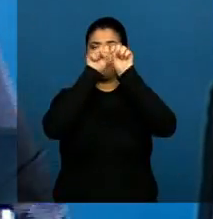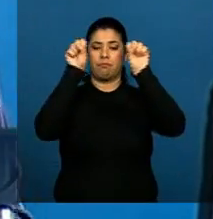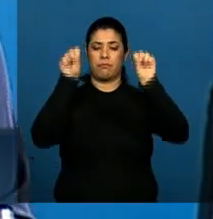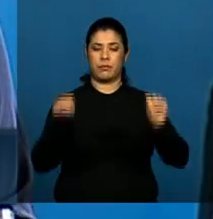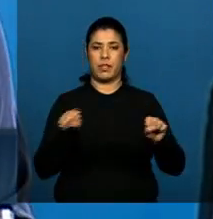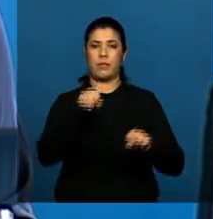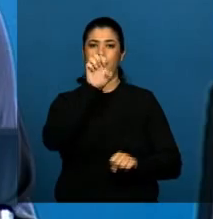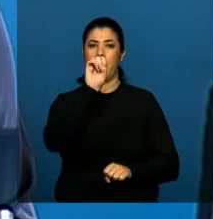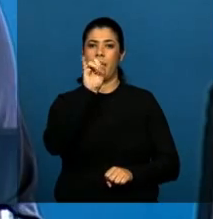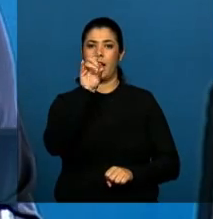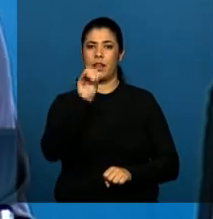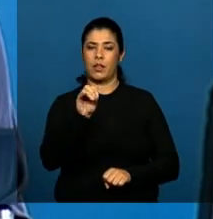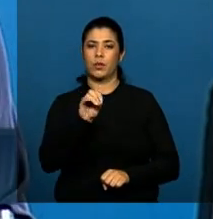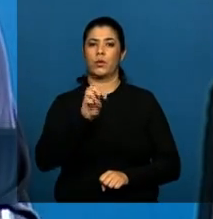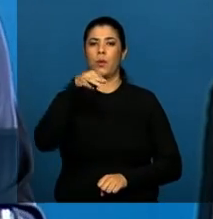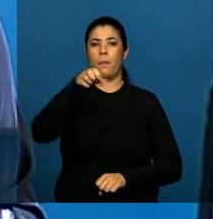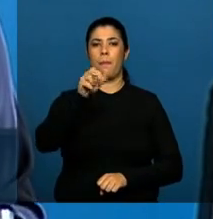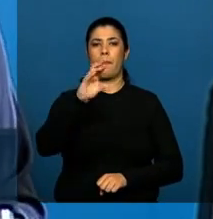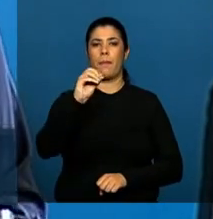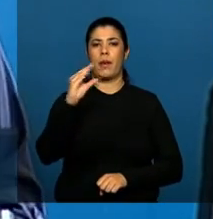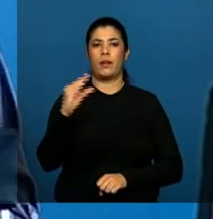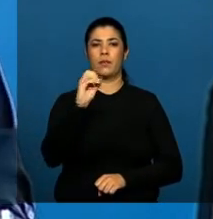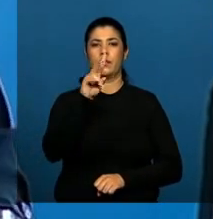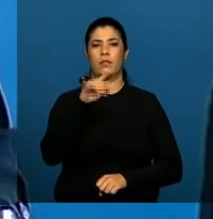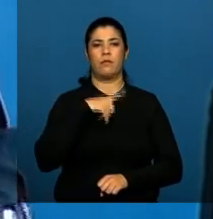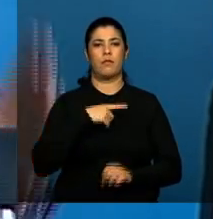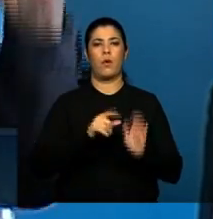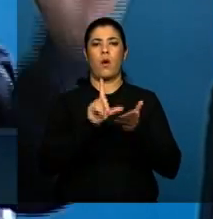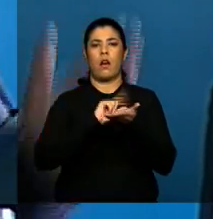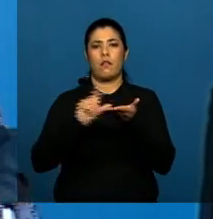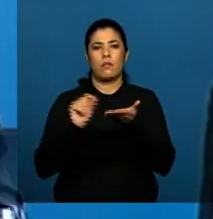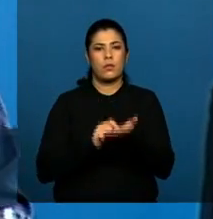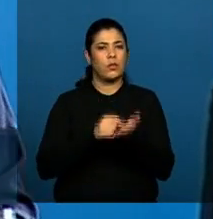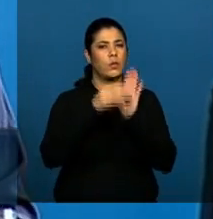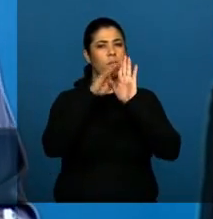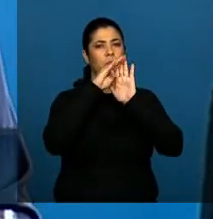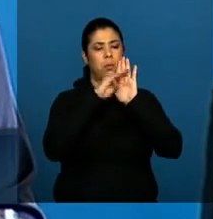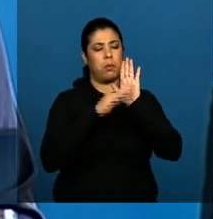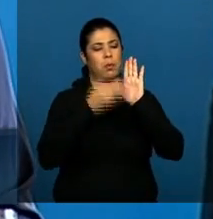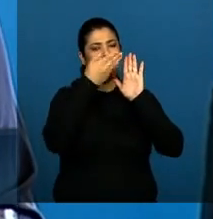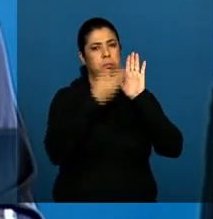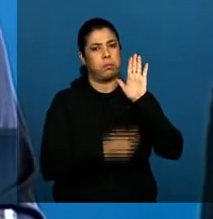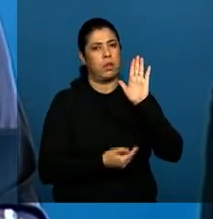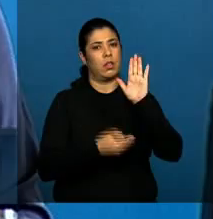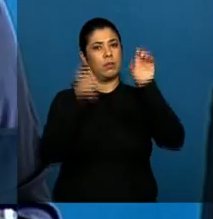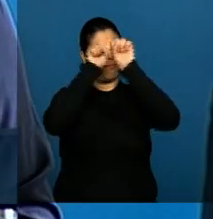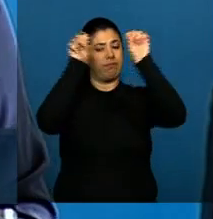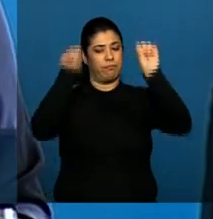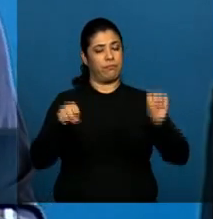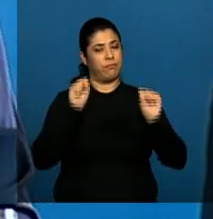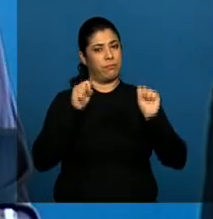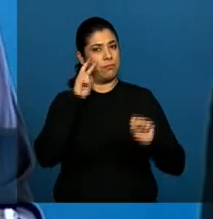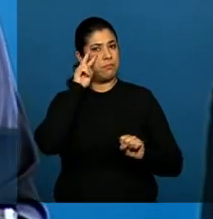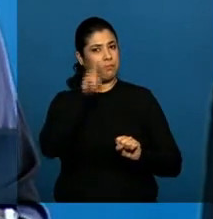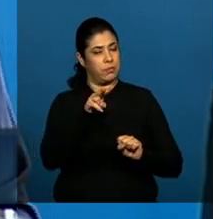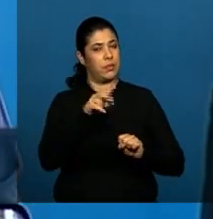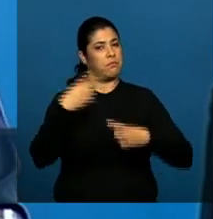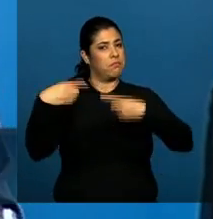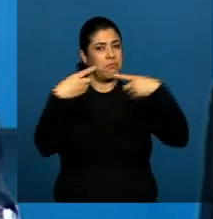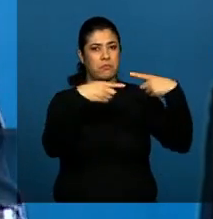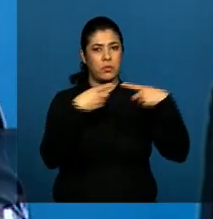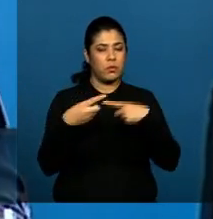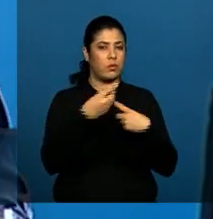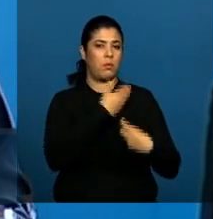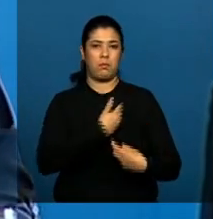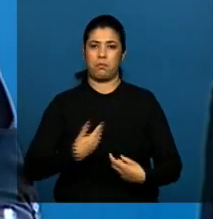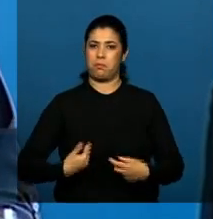eixos do marco civil, todos os artigos estão disponíveis também para debate público, onde todos